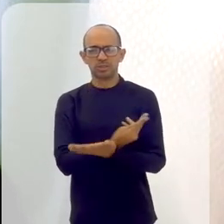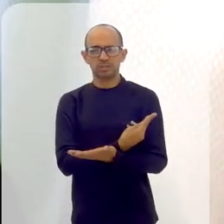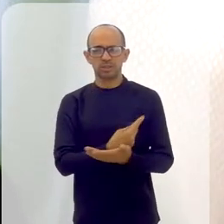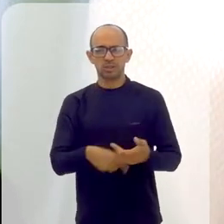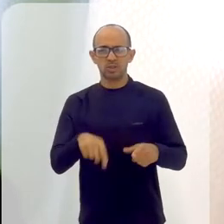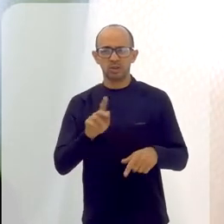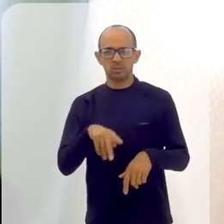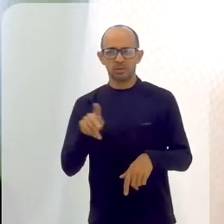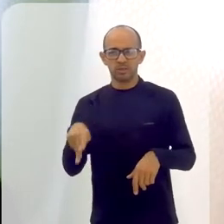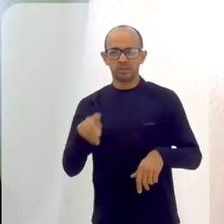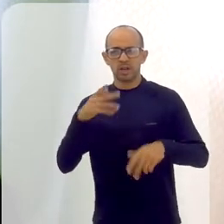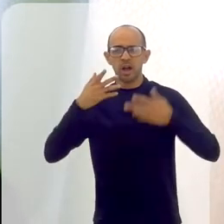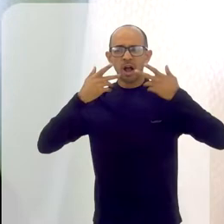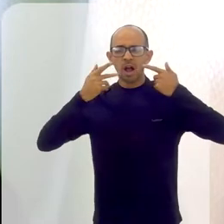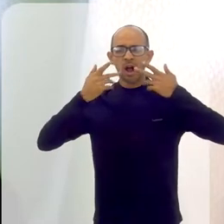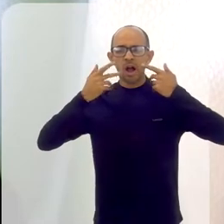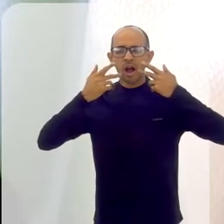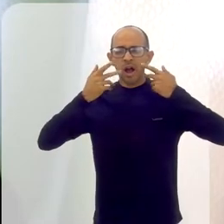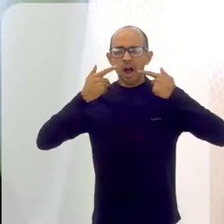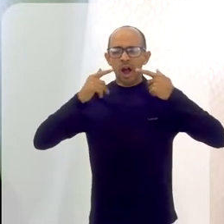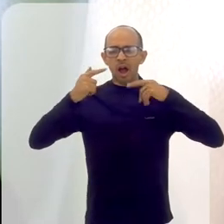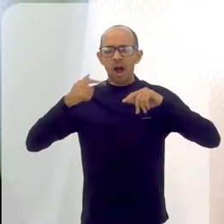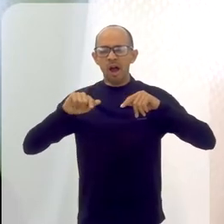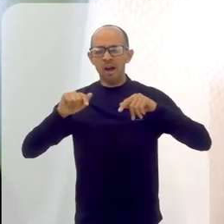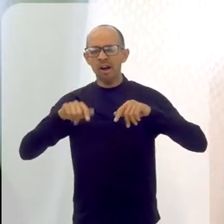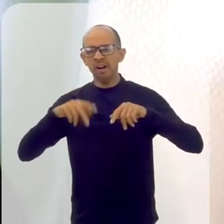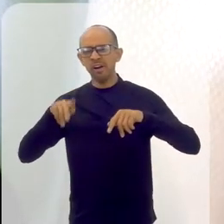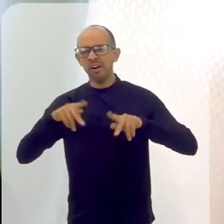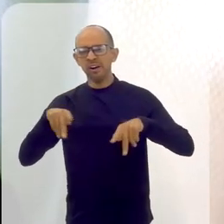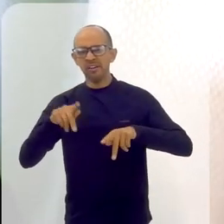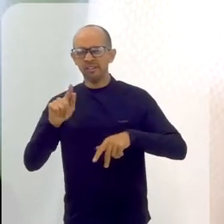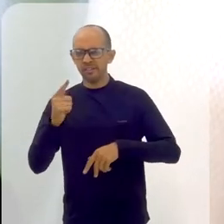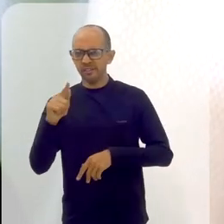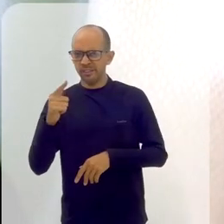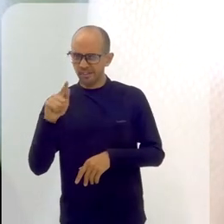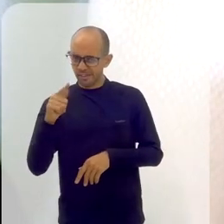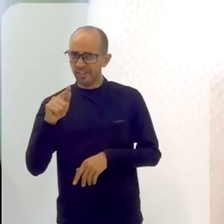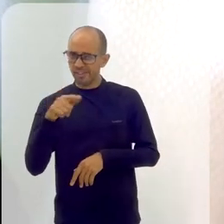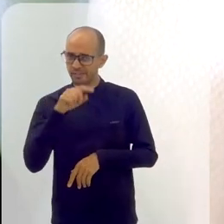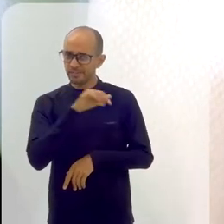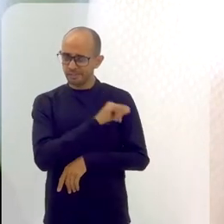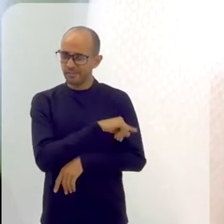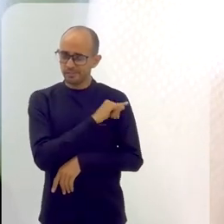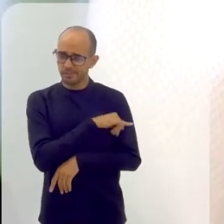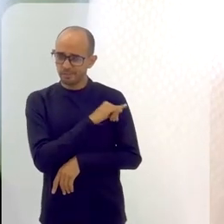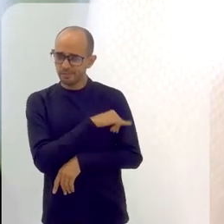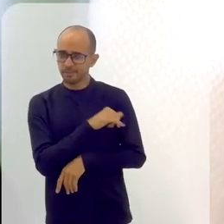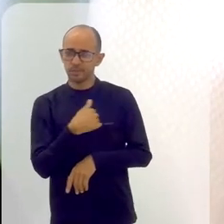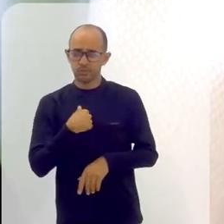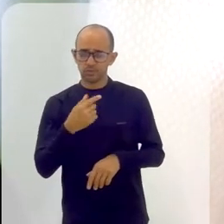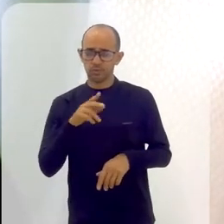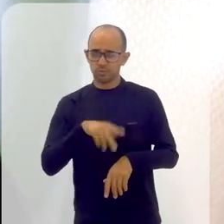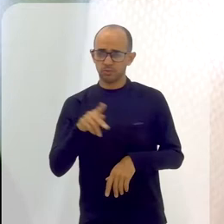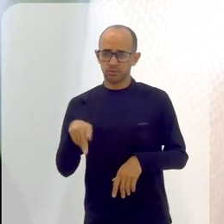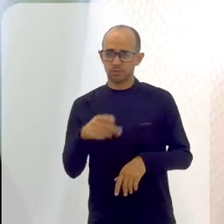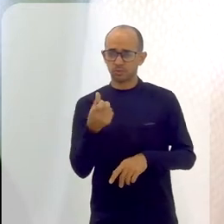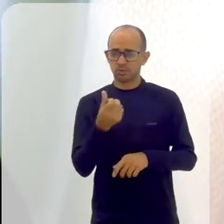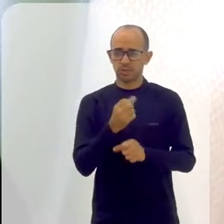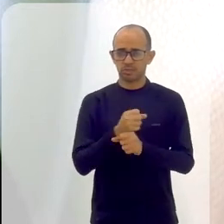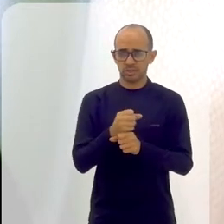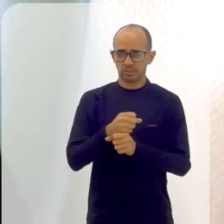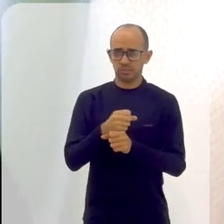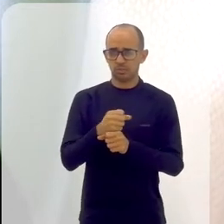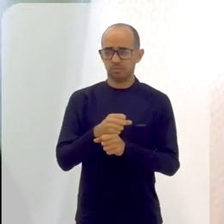eu fiquei sendo professor de teatro na Uana Cultural de Guadalupe, no Rio de Janeiro. Fiquei professor de teatro lá durante seis anos, né?